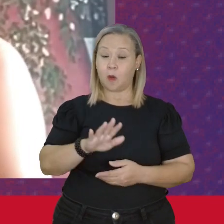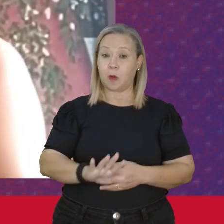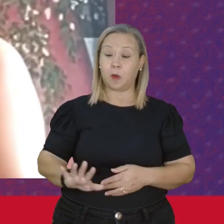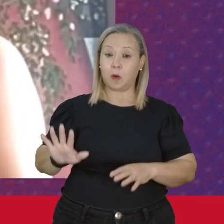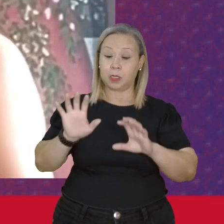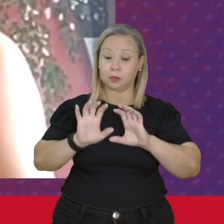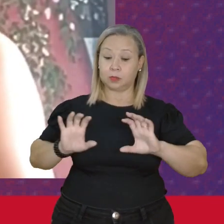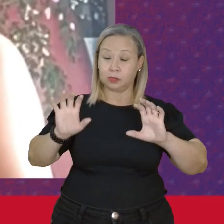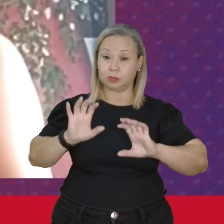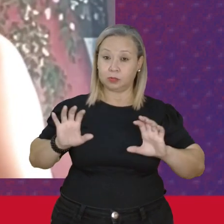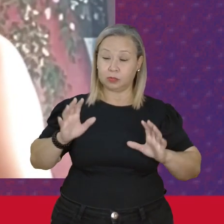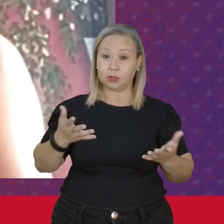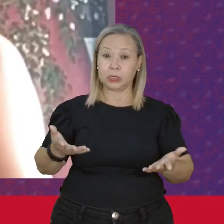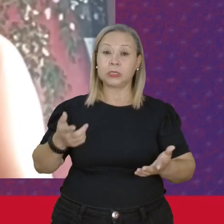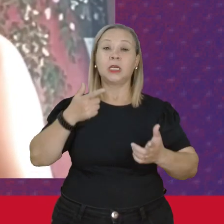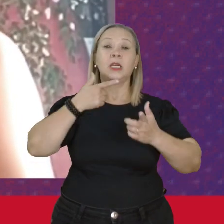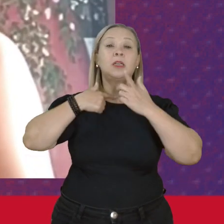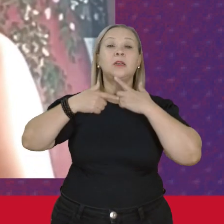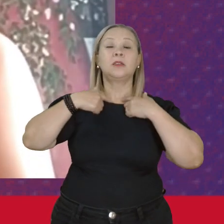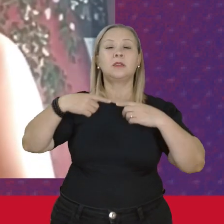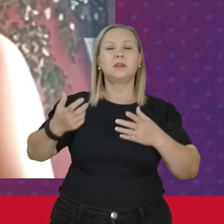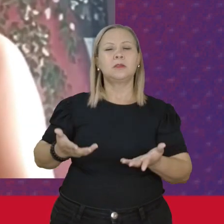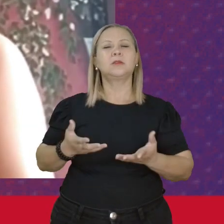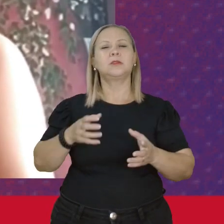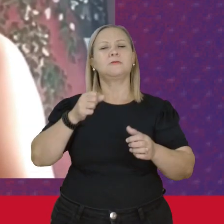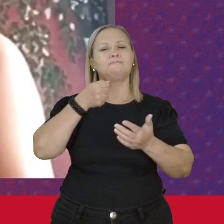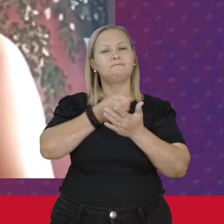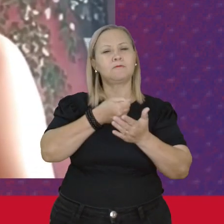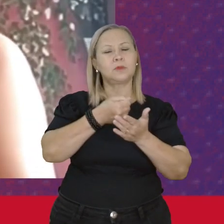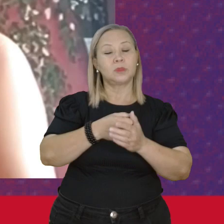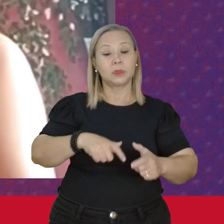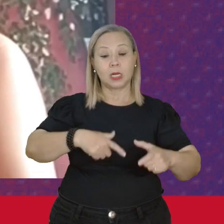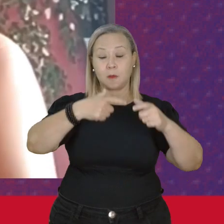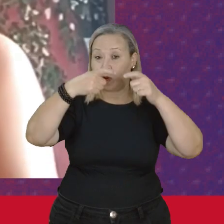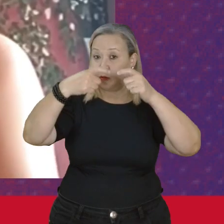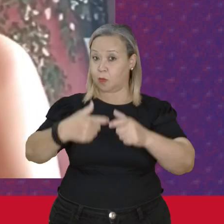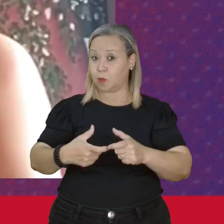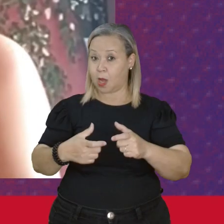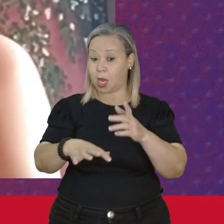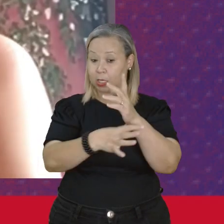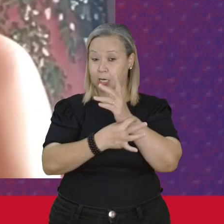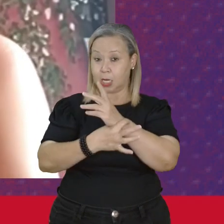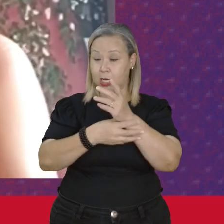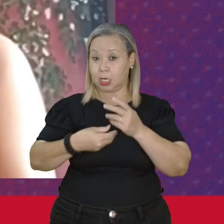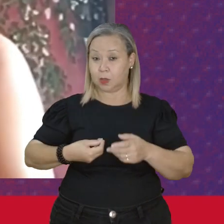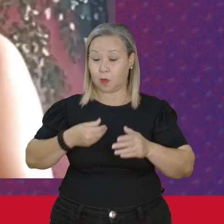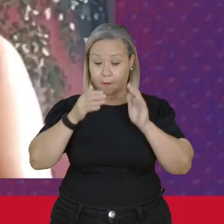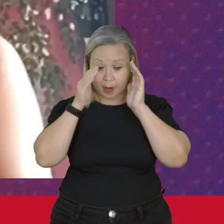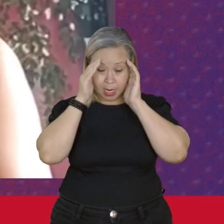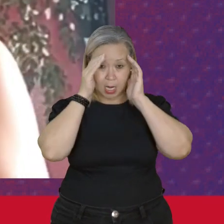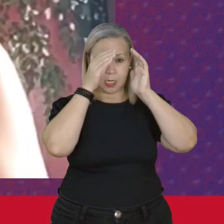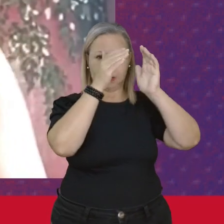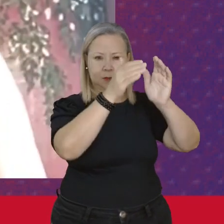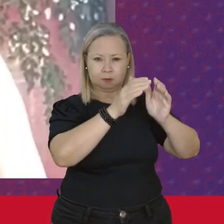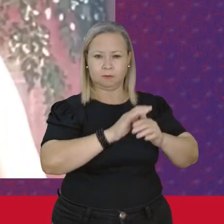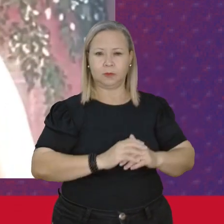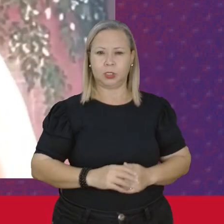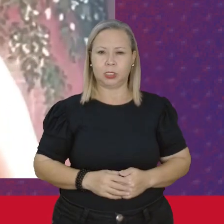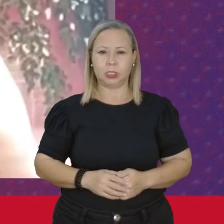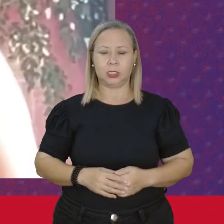Buscando O espaço Mas esse espaço Que garanta Uma vida digna Uma vida